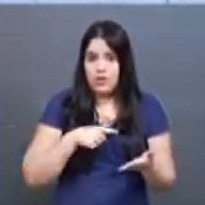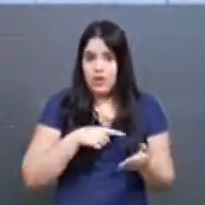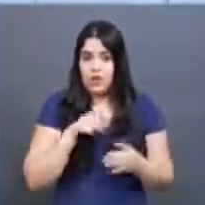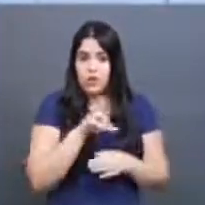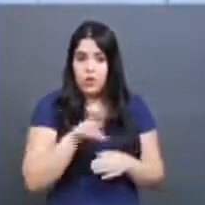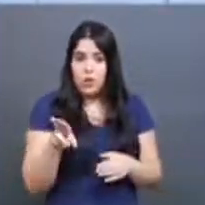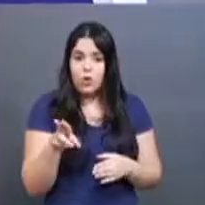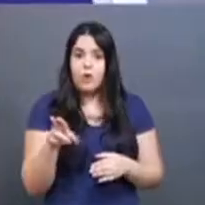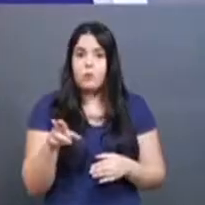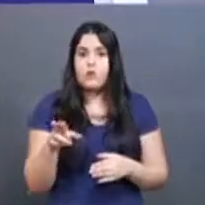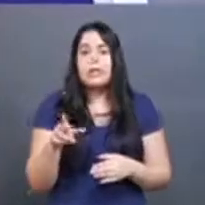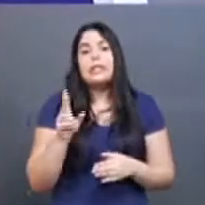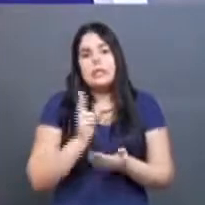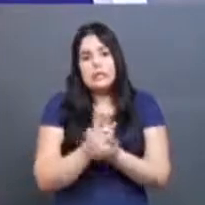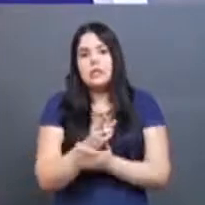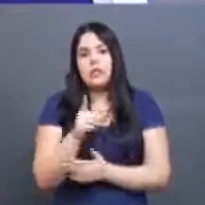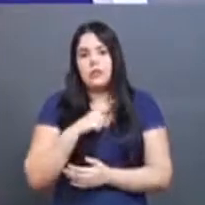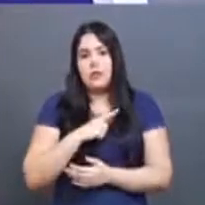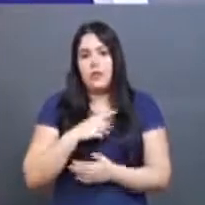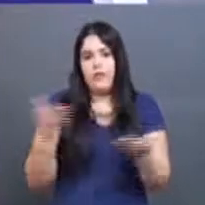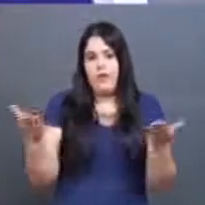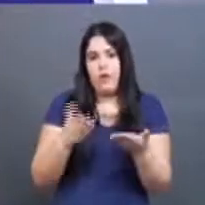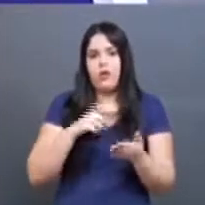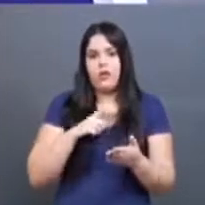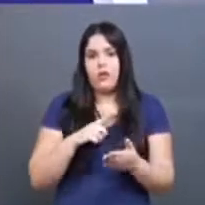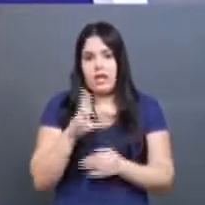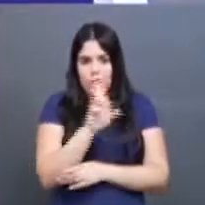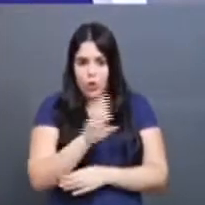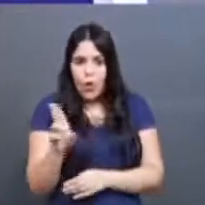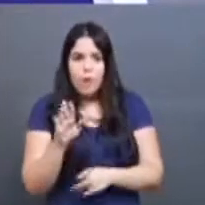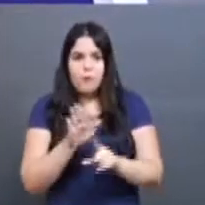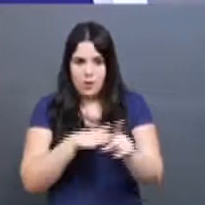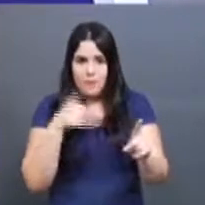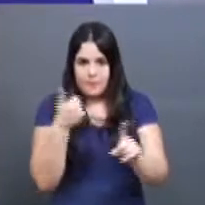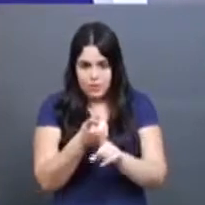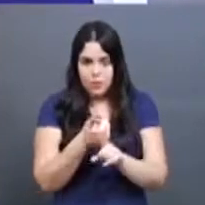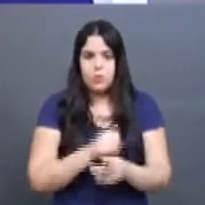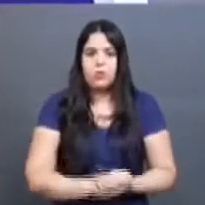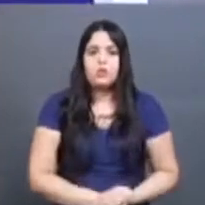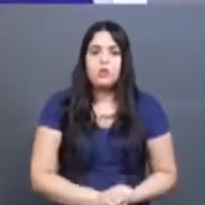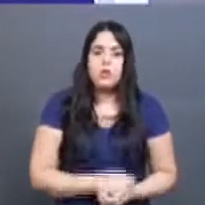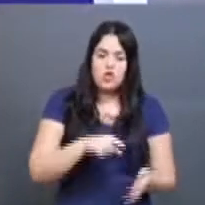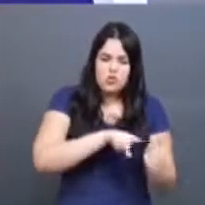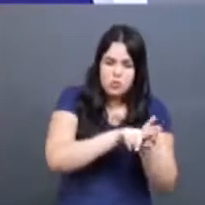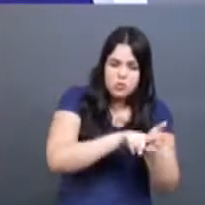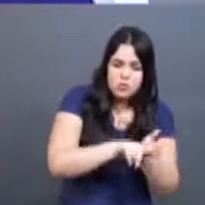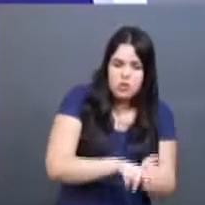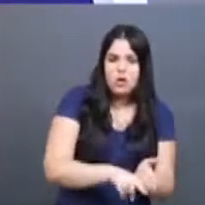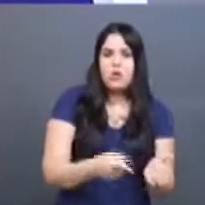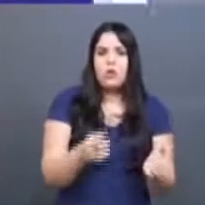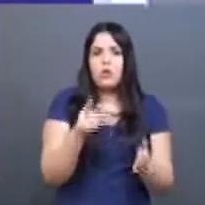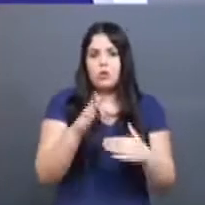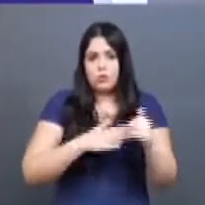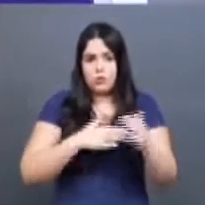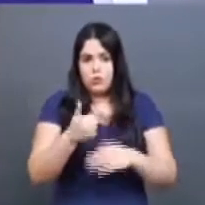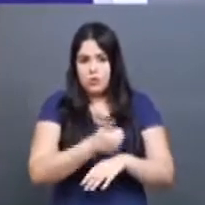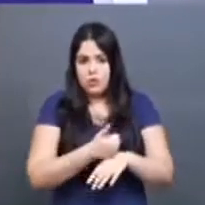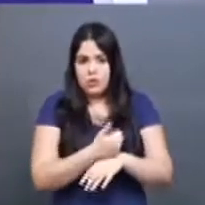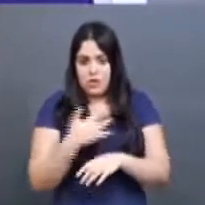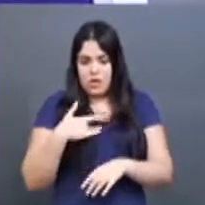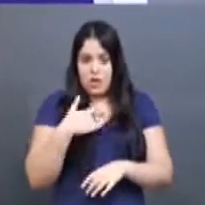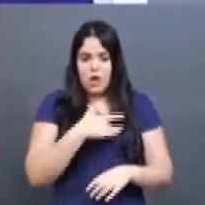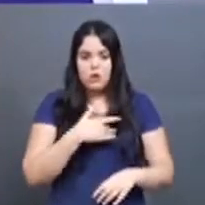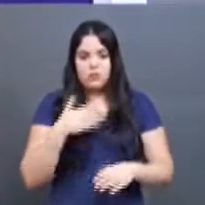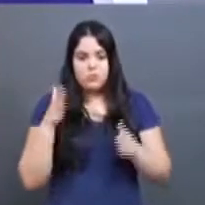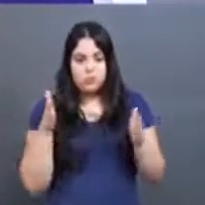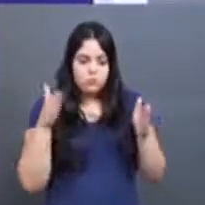Sempre existiu, né? Só que agora adquiriu um... Agora, os pesquisadores, os profissionais da área da saúde se